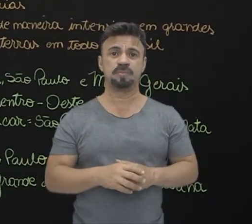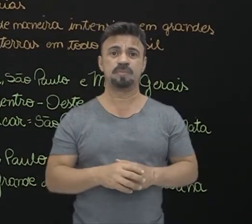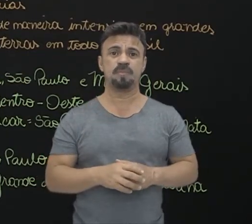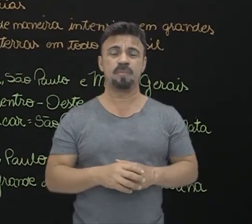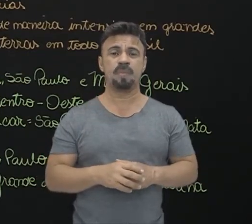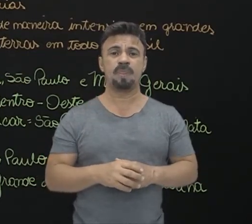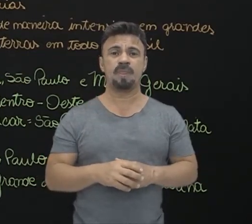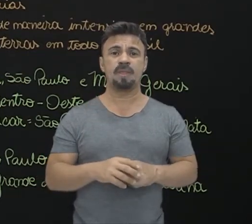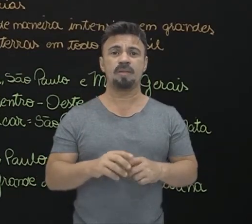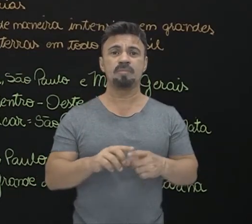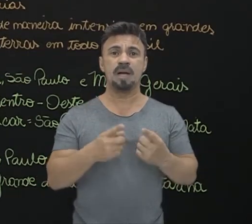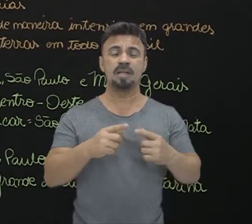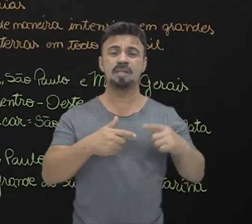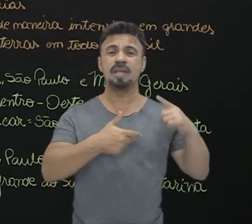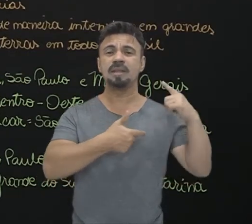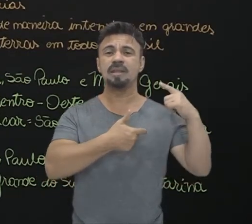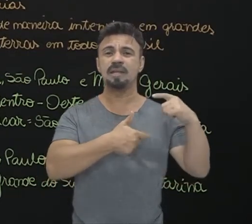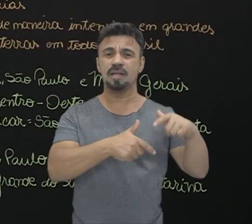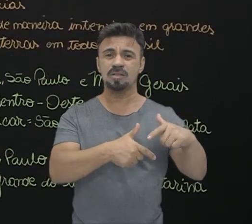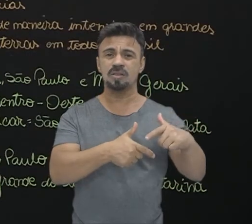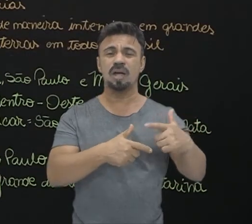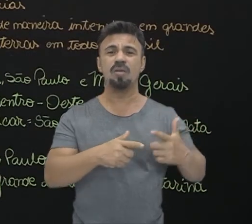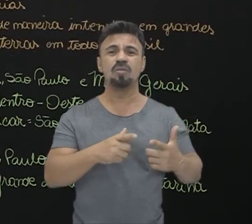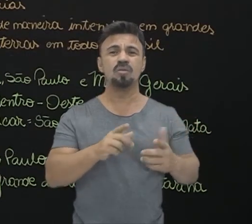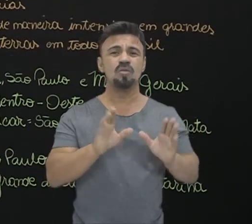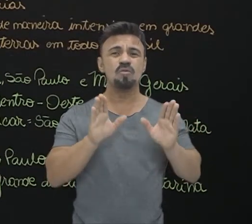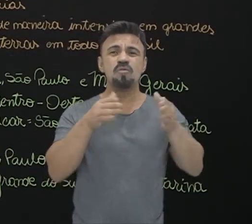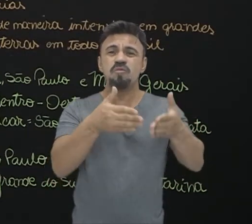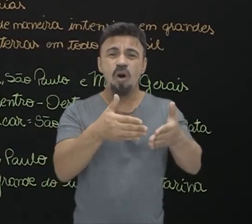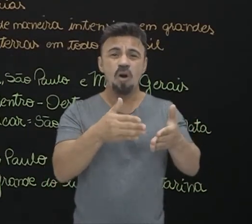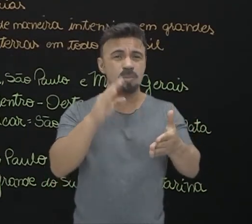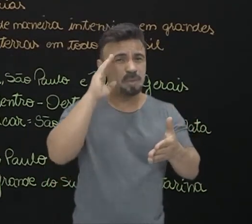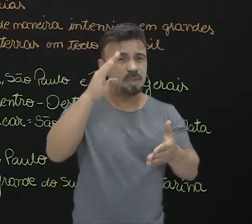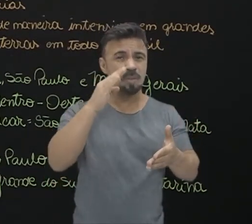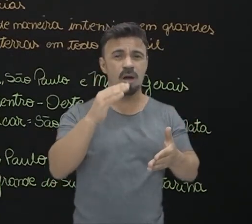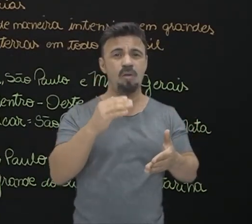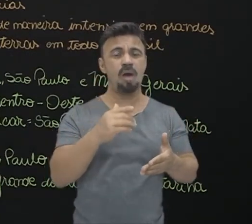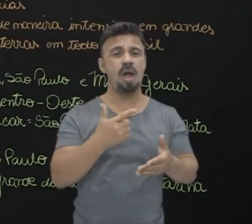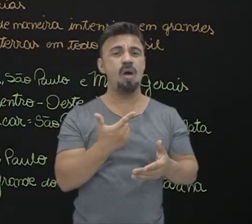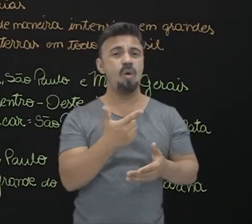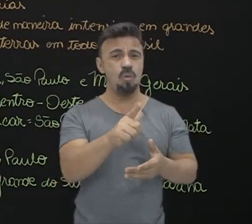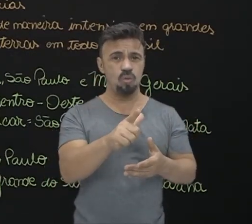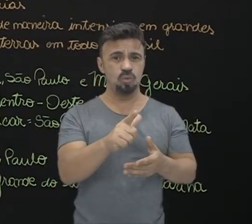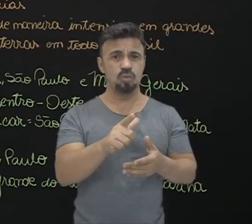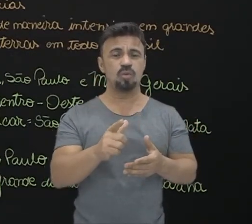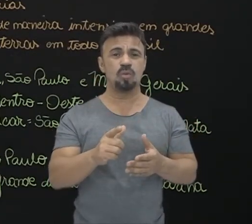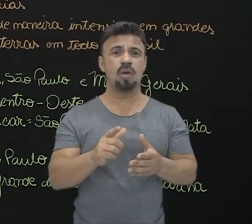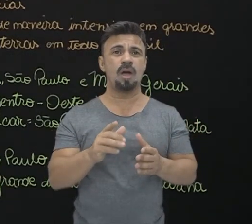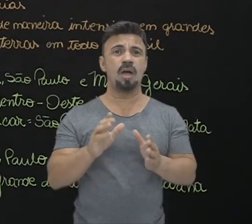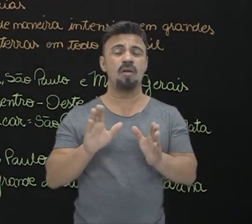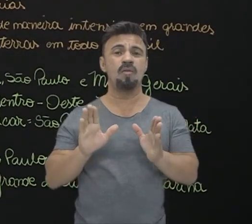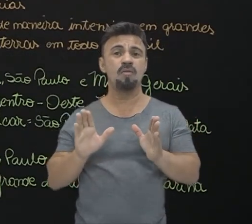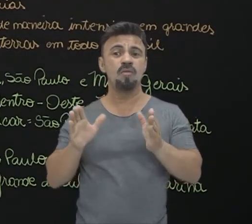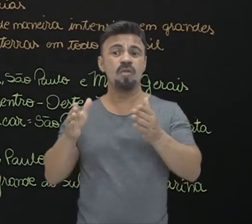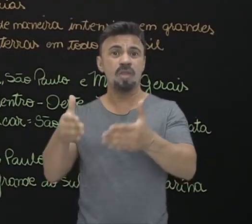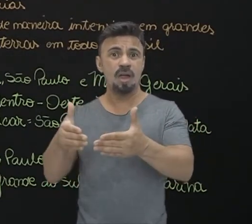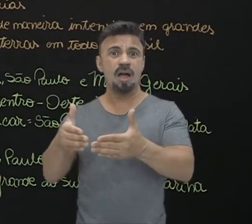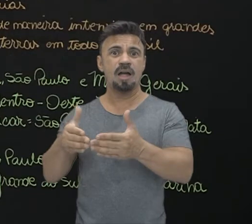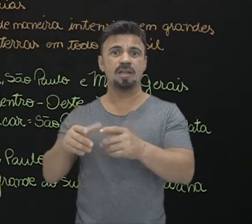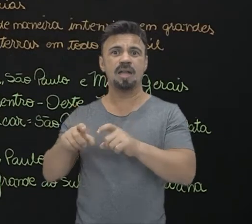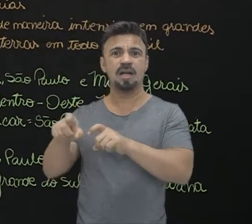não vai ter esse enfoque principal. O que vai focar mais vai ser a agricultura moderna.